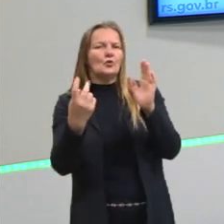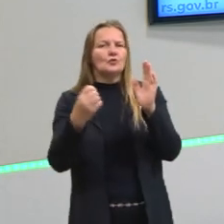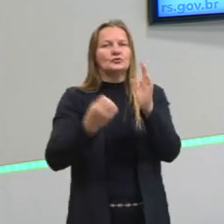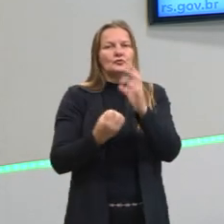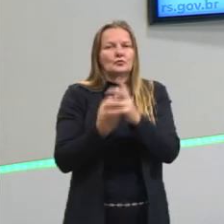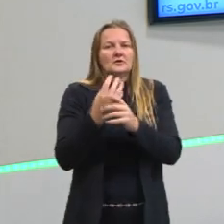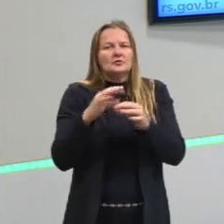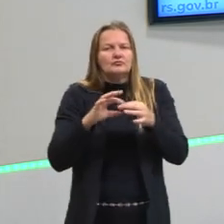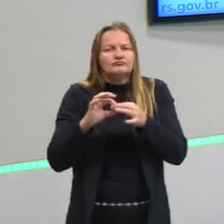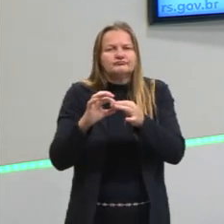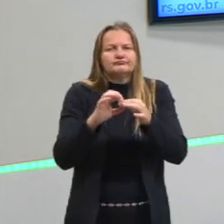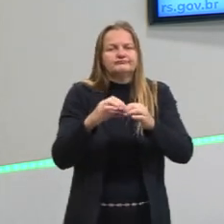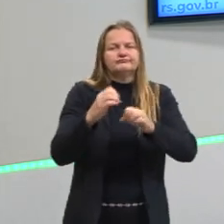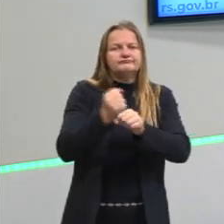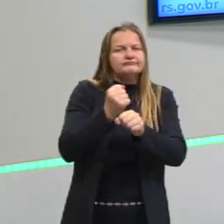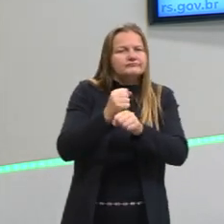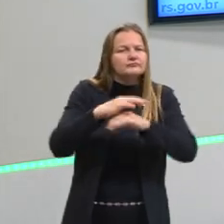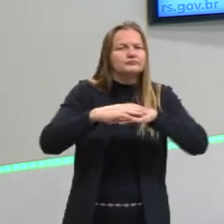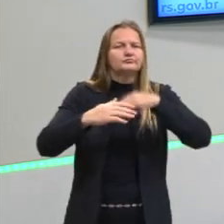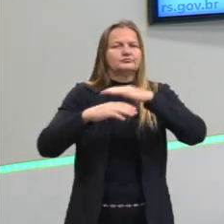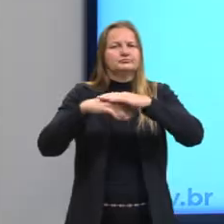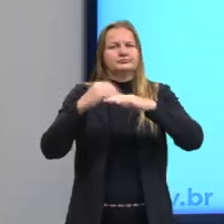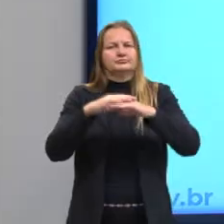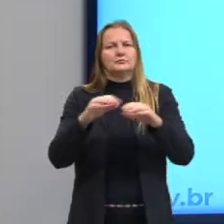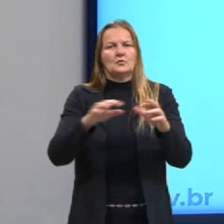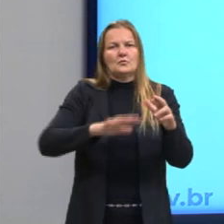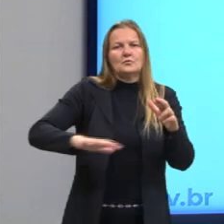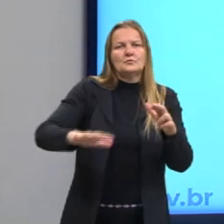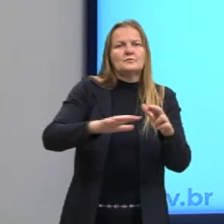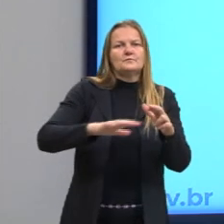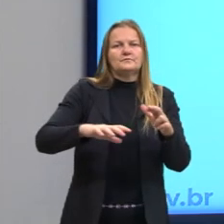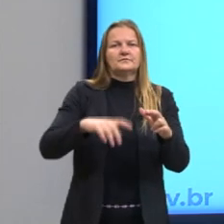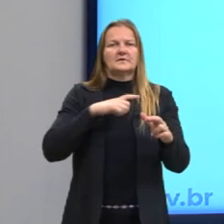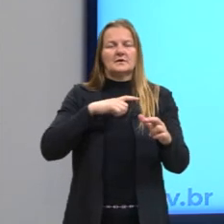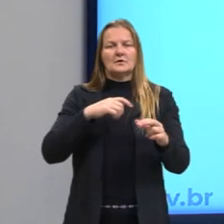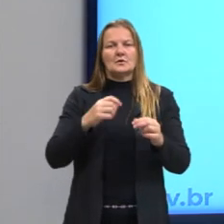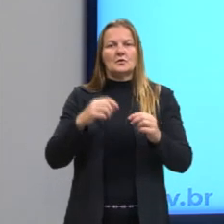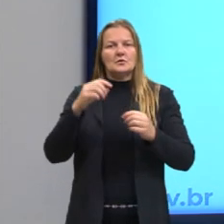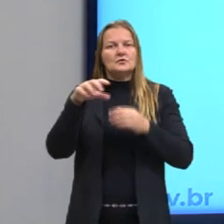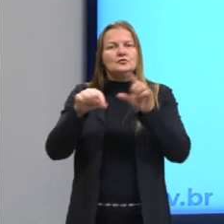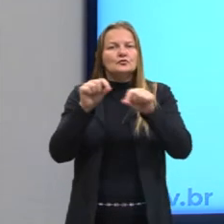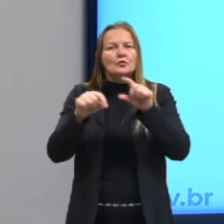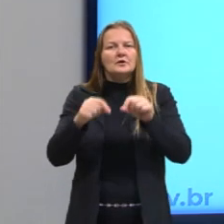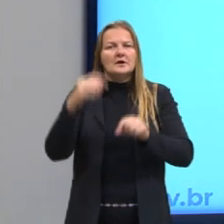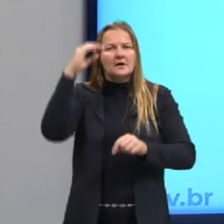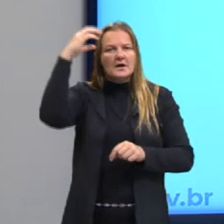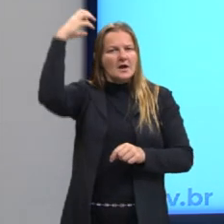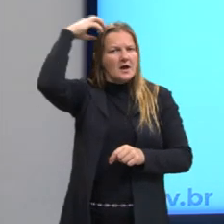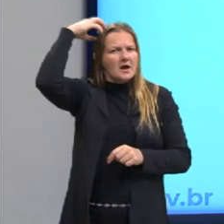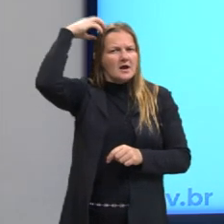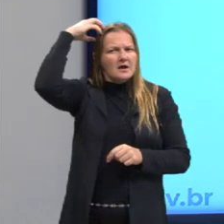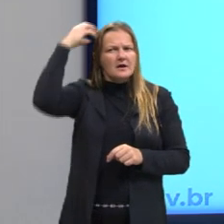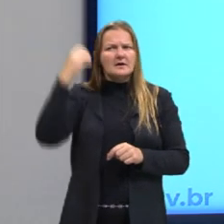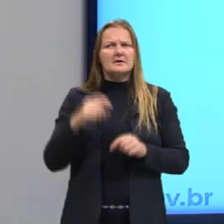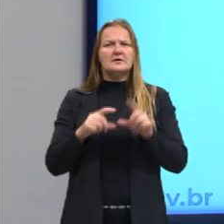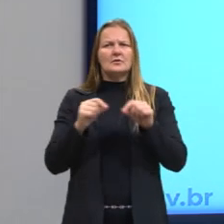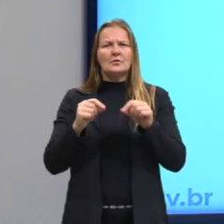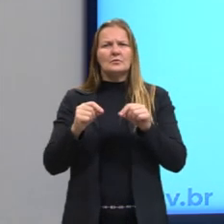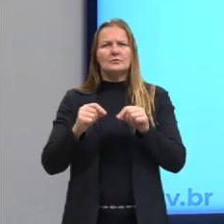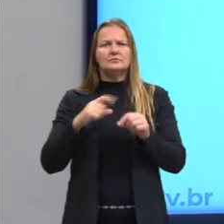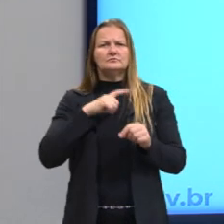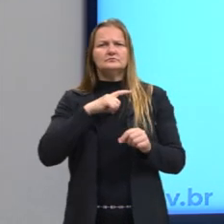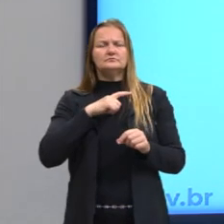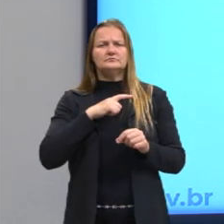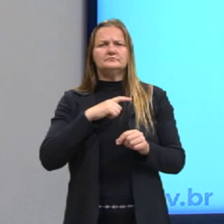a sua unificação, a sua formação, né. Eles tiveram que aclamar um rei que mandasse em todos os nobres, em todos os